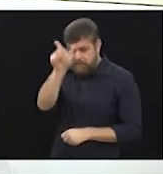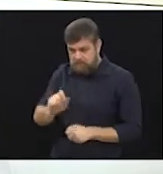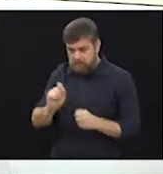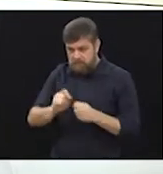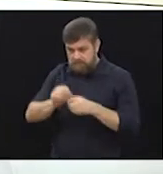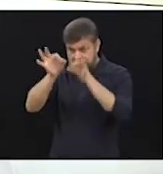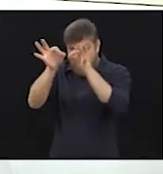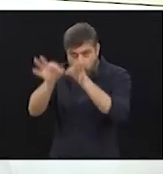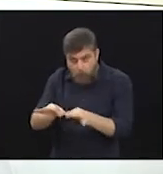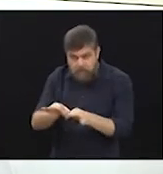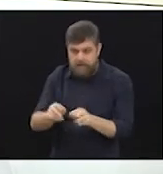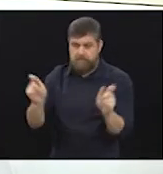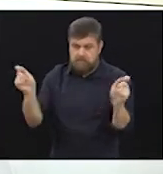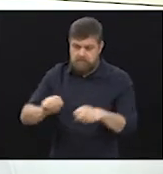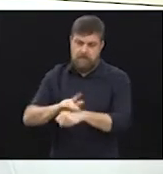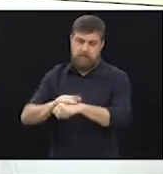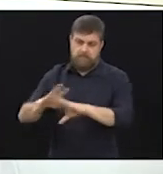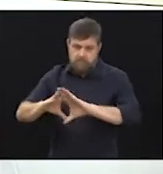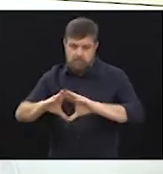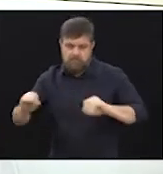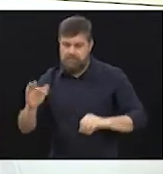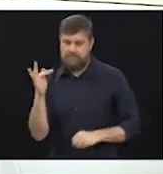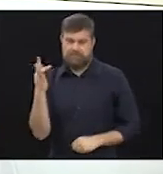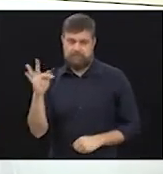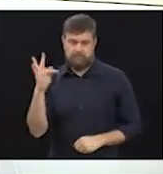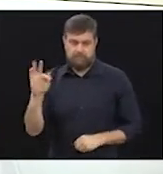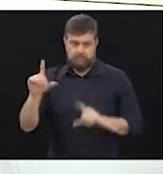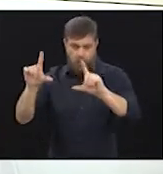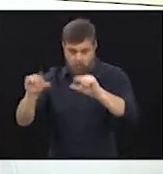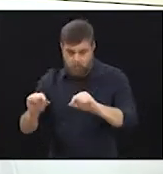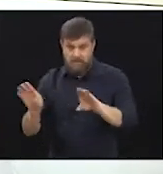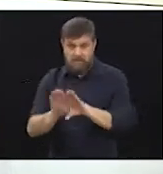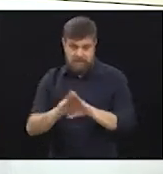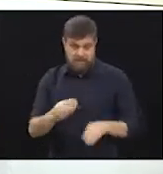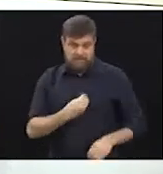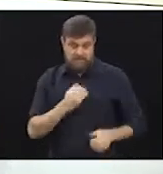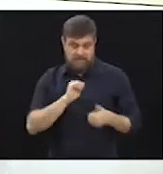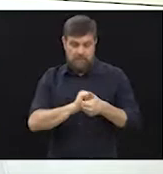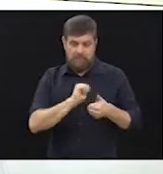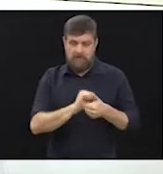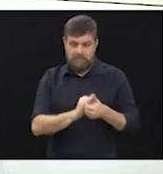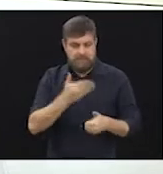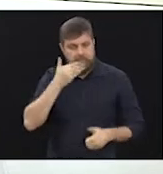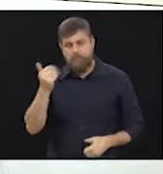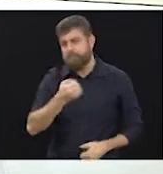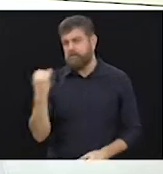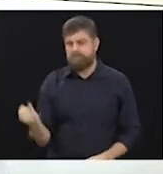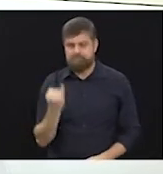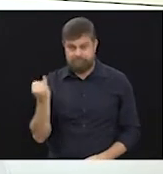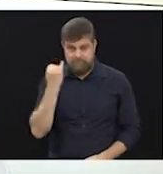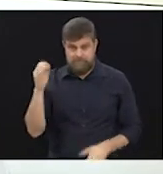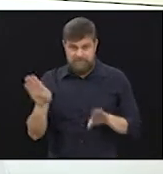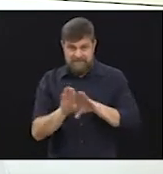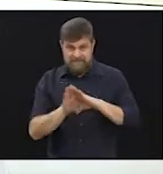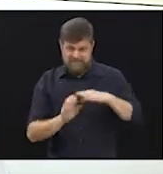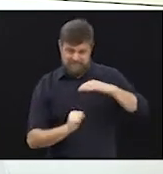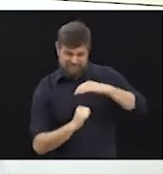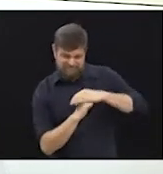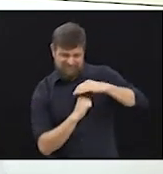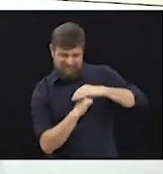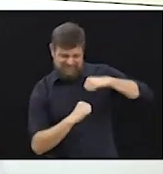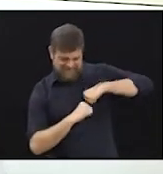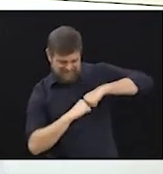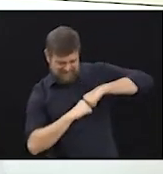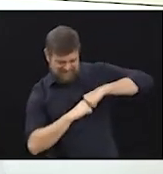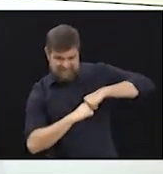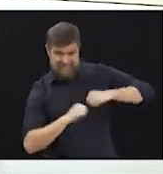correto, ele vai ficar livre dessas dores e ter uma qualidade de vida muito importante. mais ainda, a artrose, ela pode